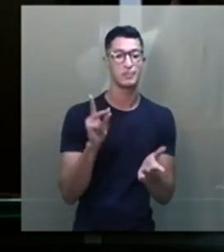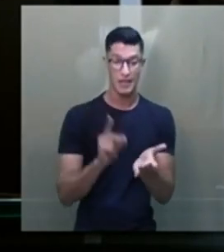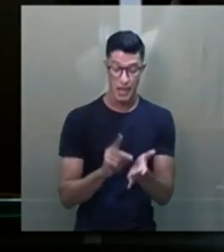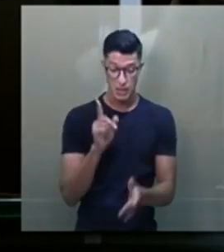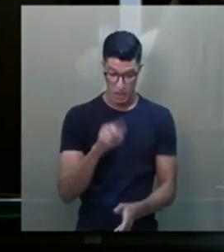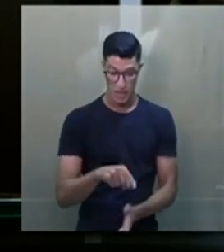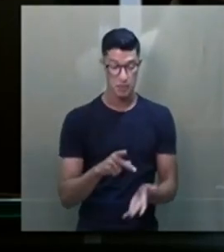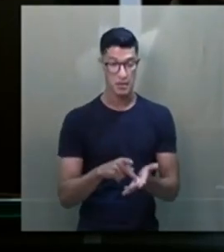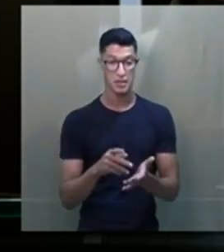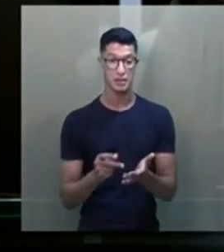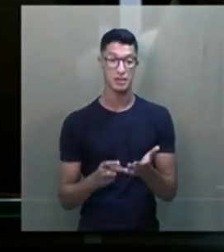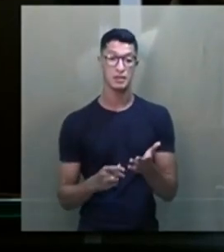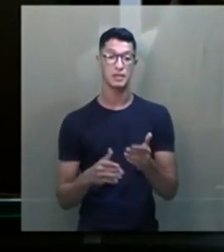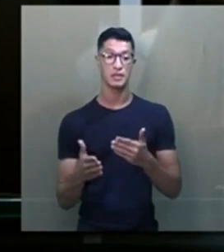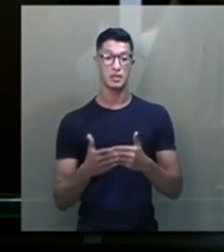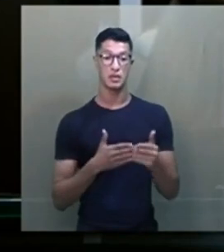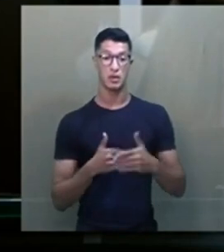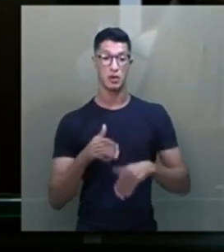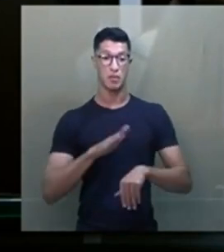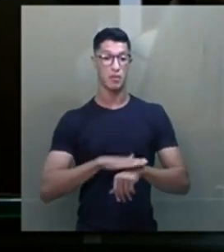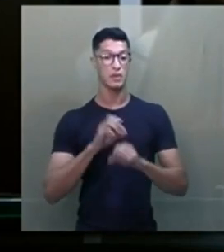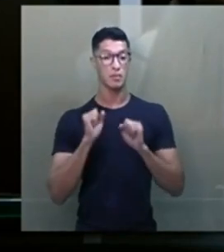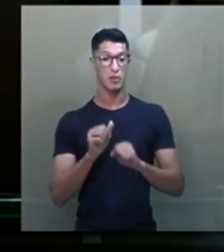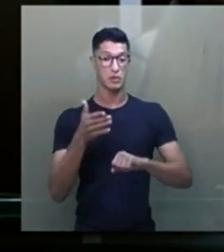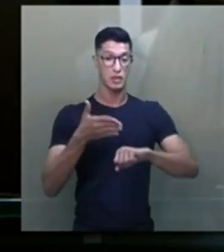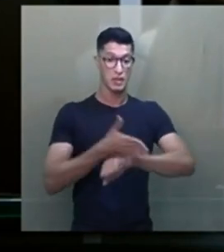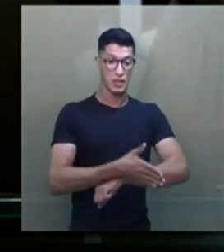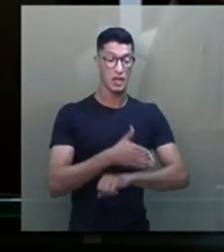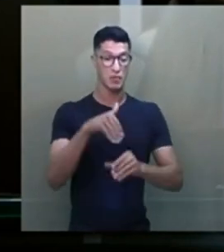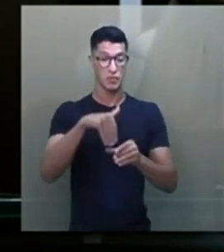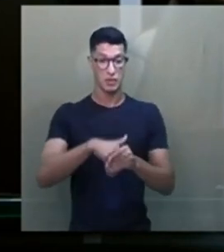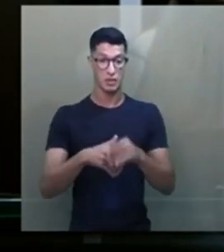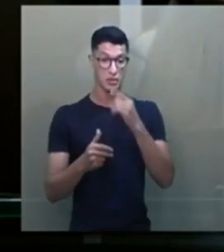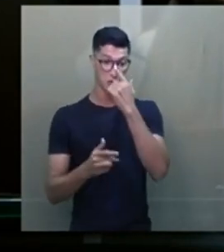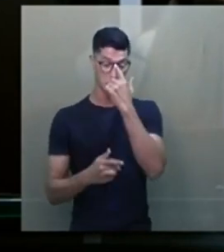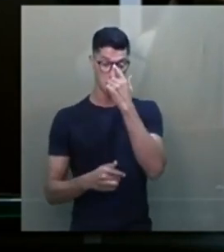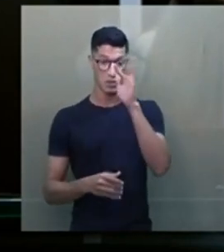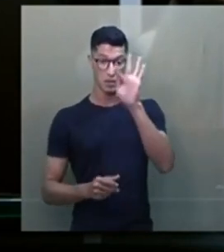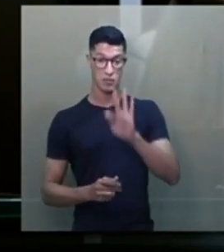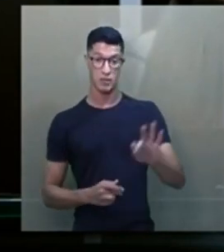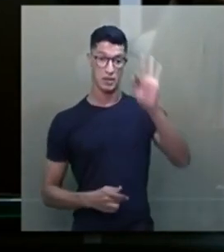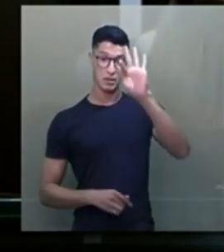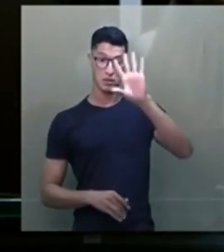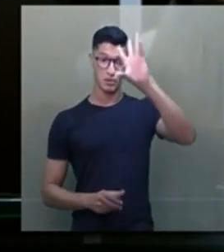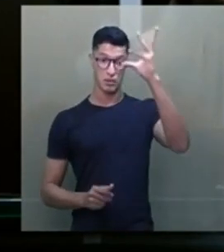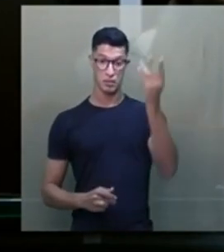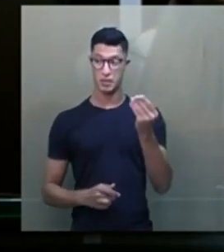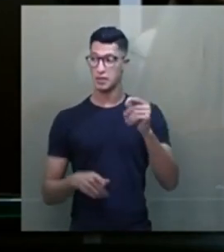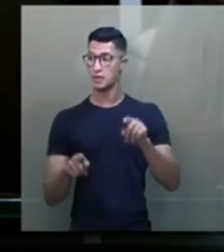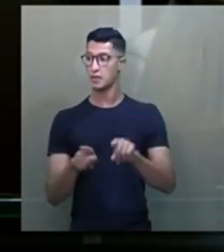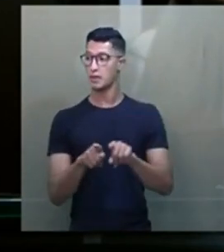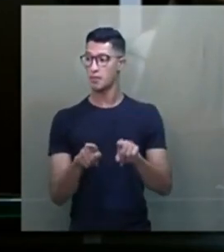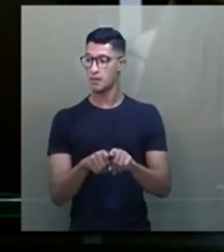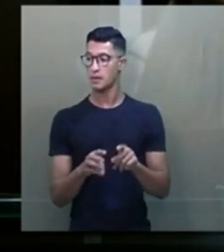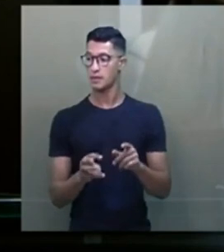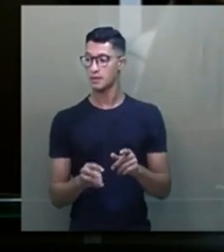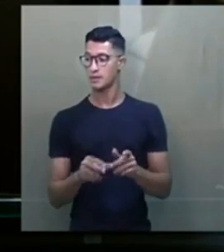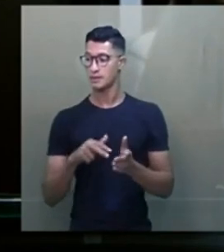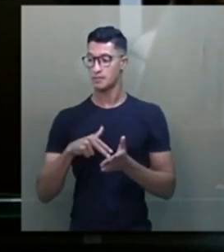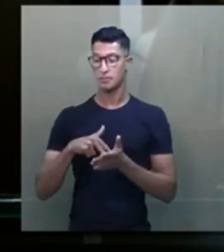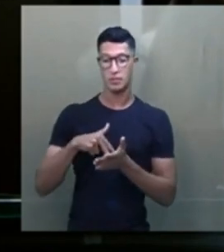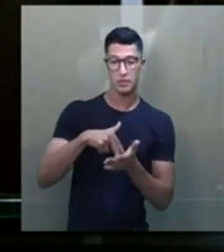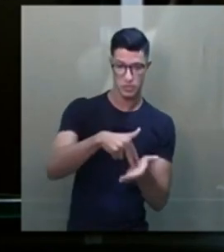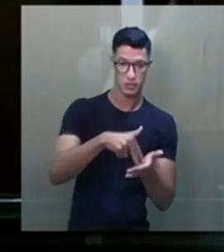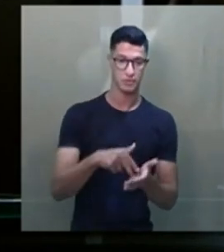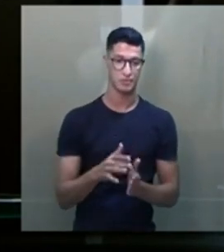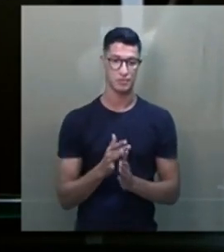é verdade, e a qualquer momento pode entrar em votação, que a Federação Espírita também se posicione.